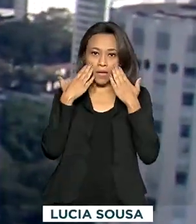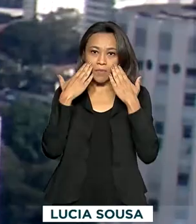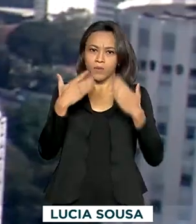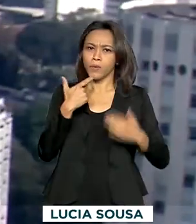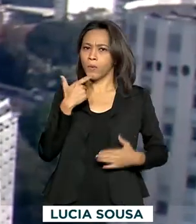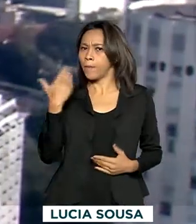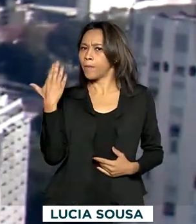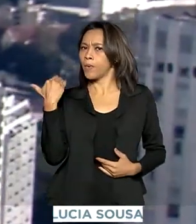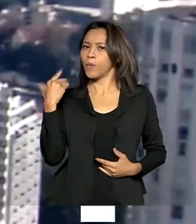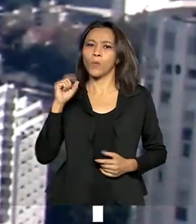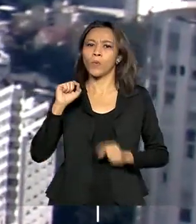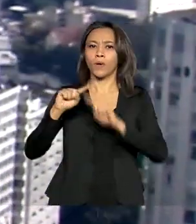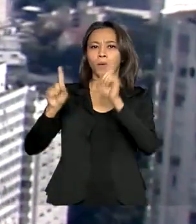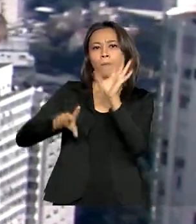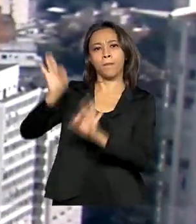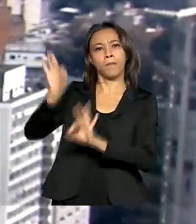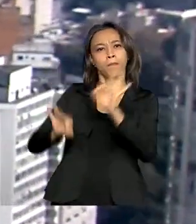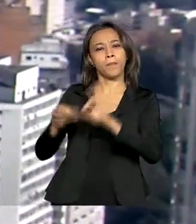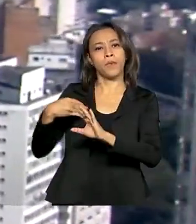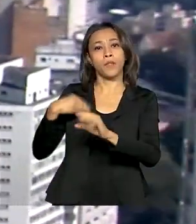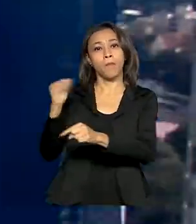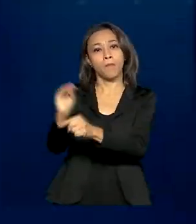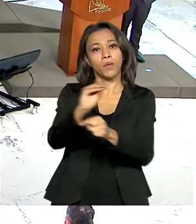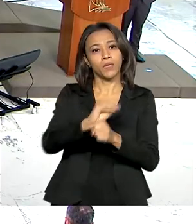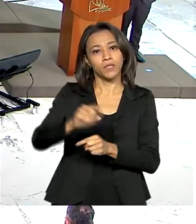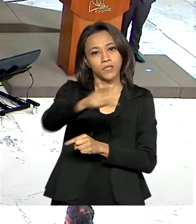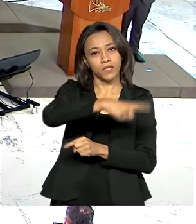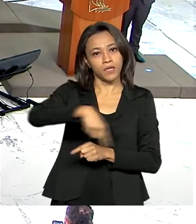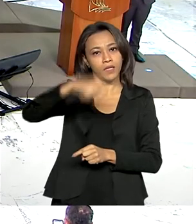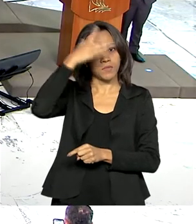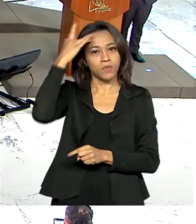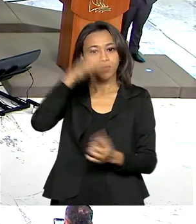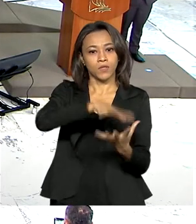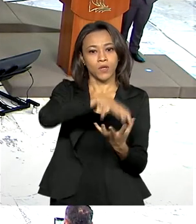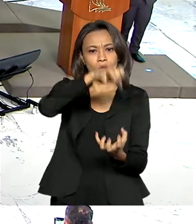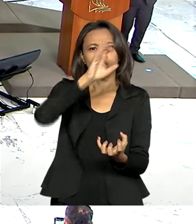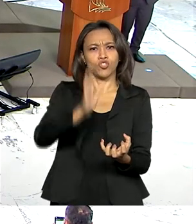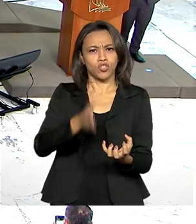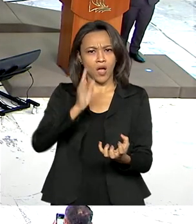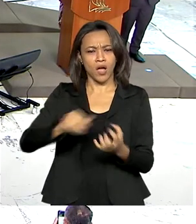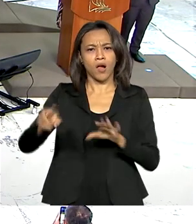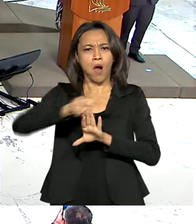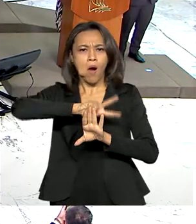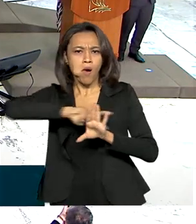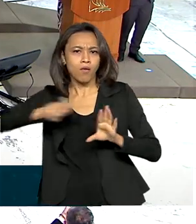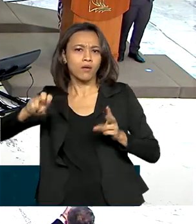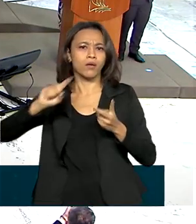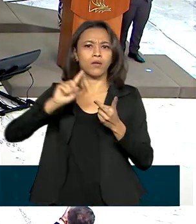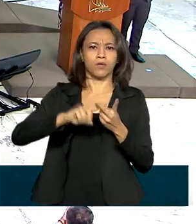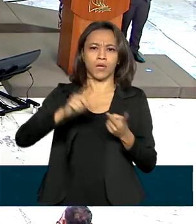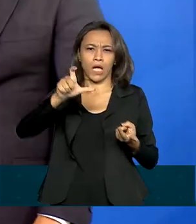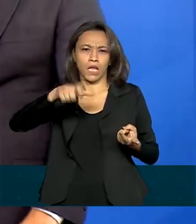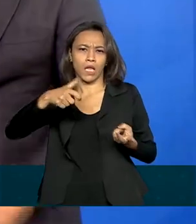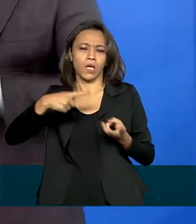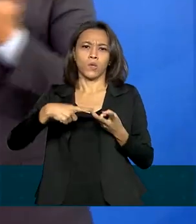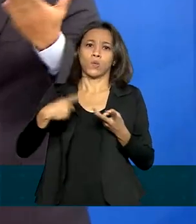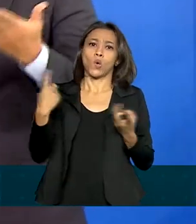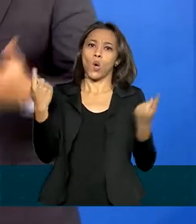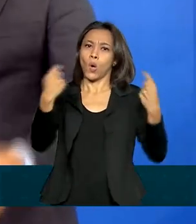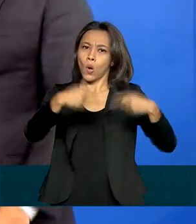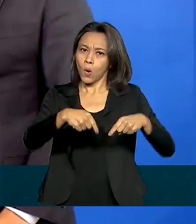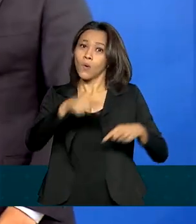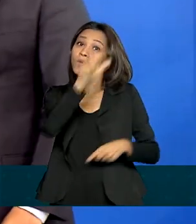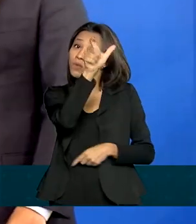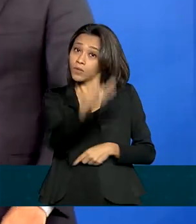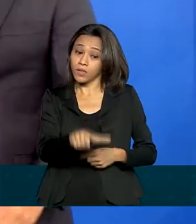um plano para proteger a pessoa idosa. Foi lançada uma campanha contra golpes e fraudes financeiras contra os idosos com